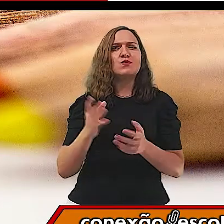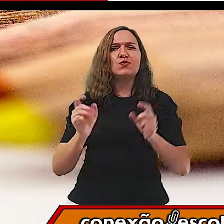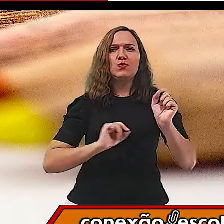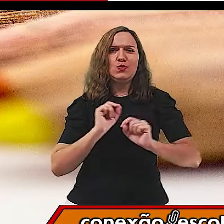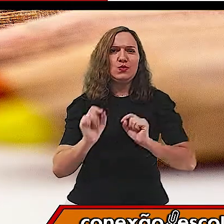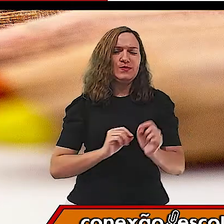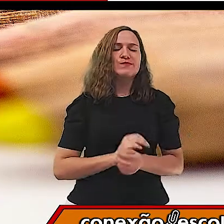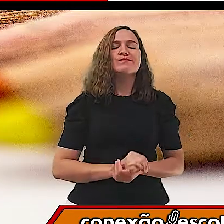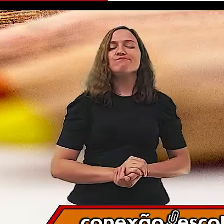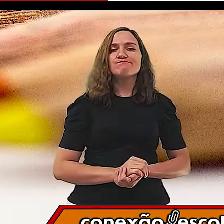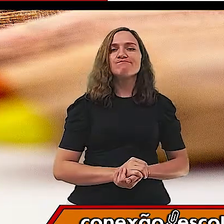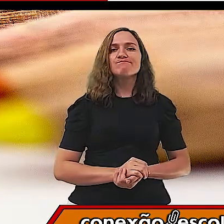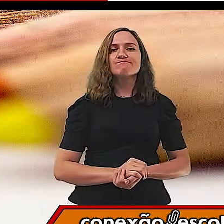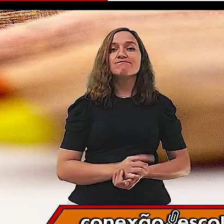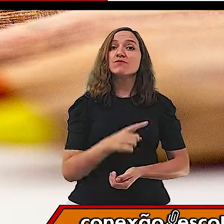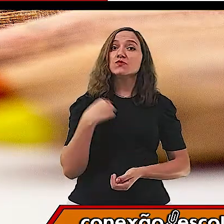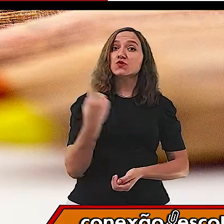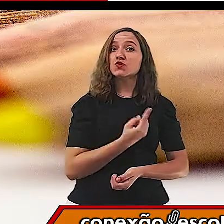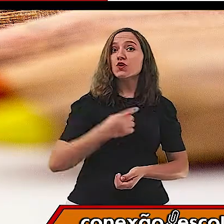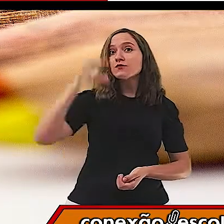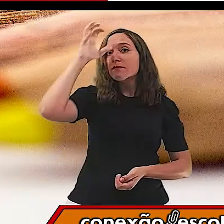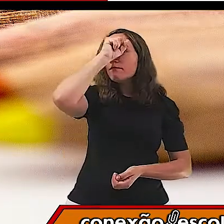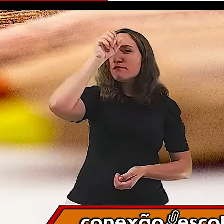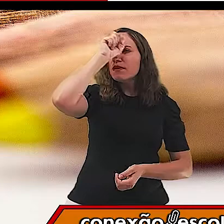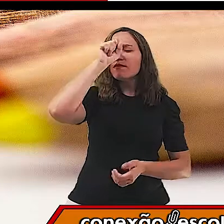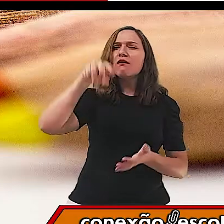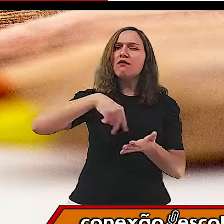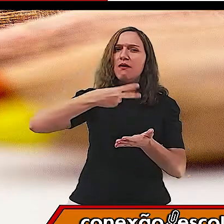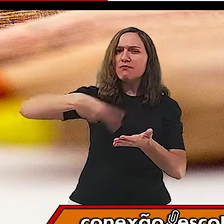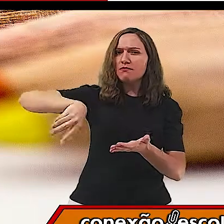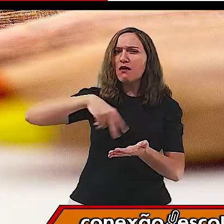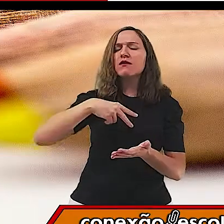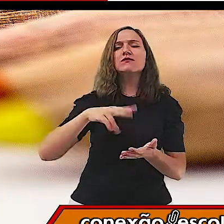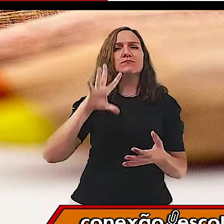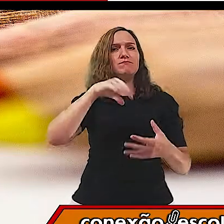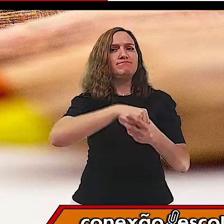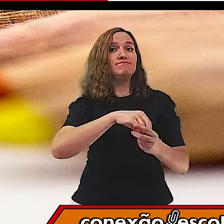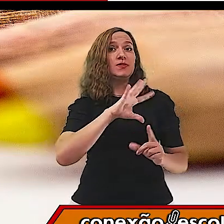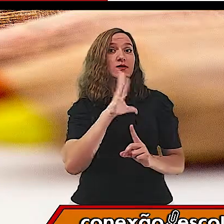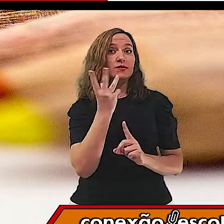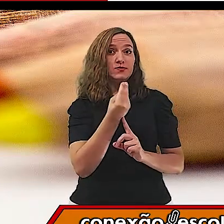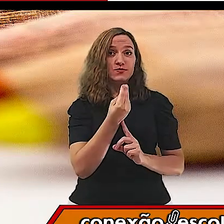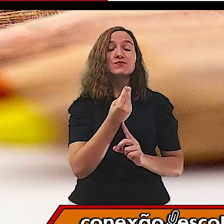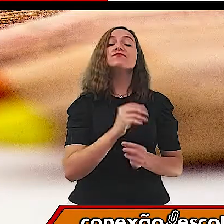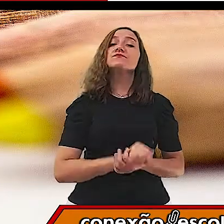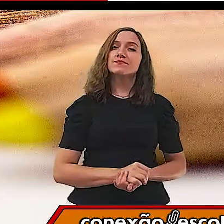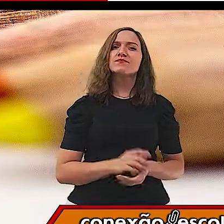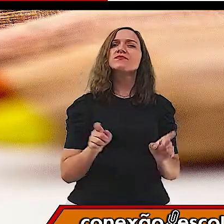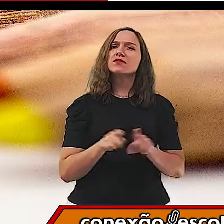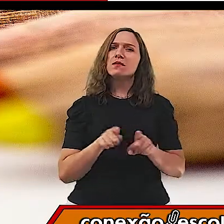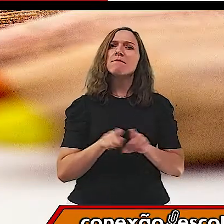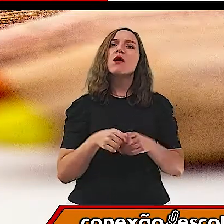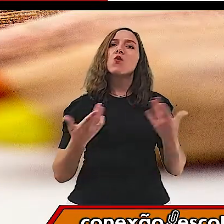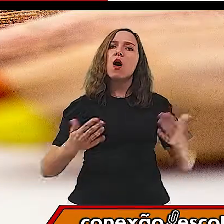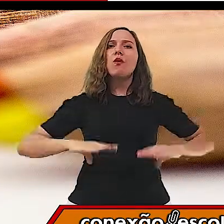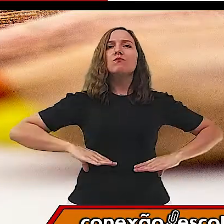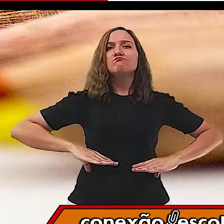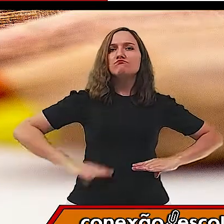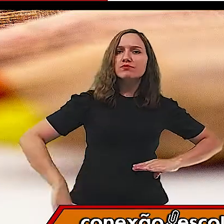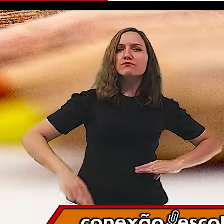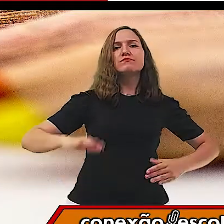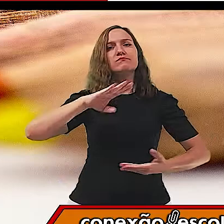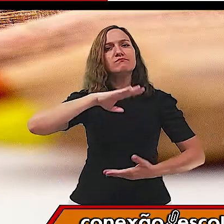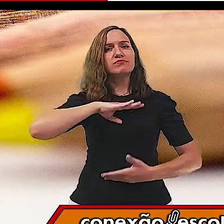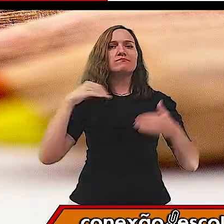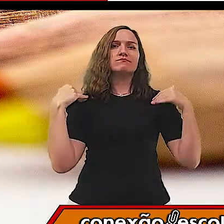seguinte. Nós aprendemos que a dança faz parte da arte e os níveis e planos,